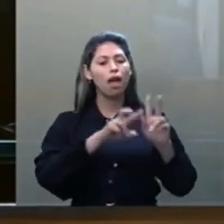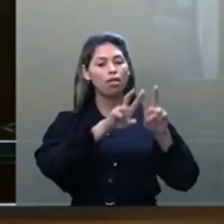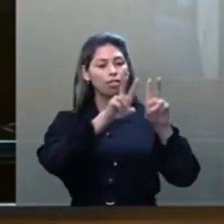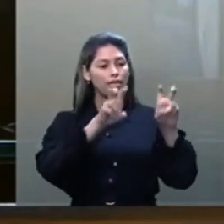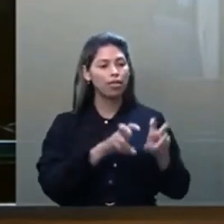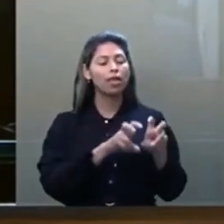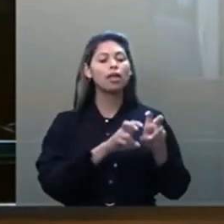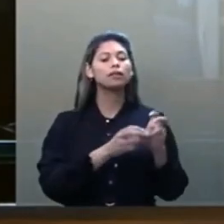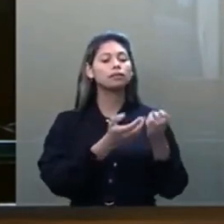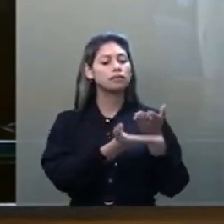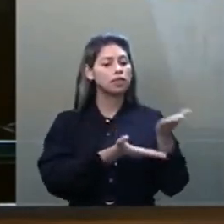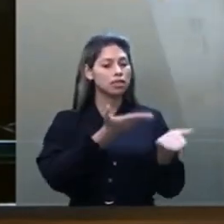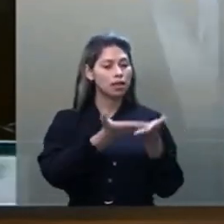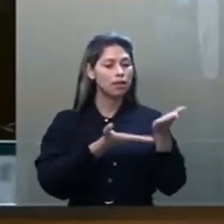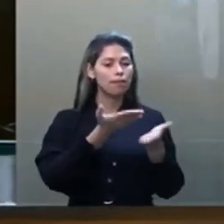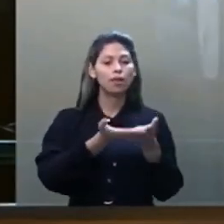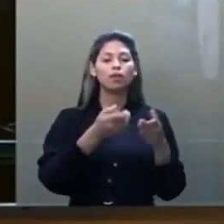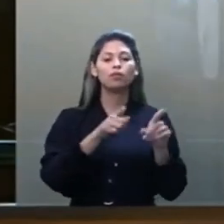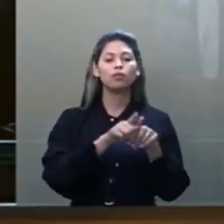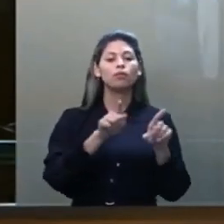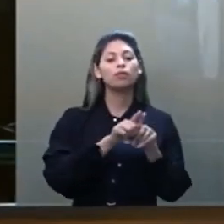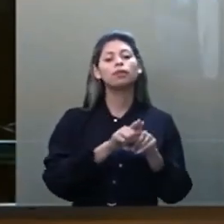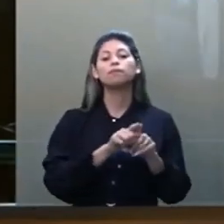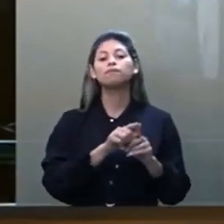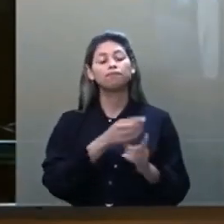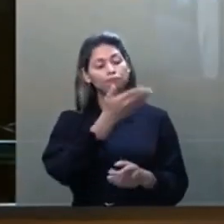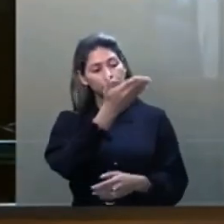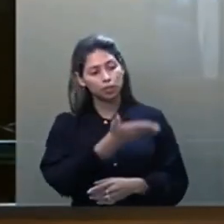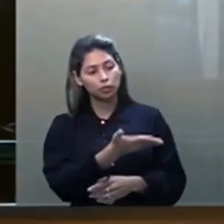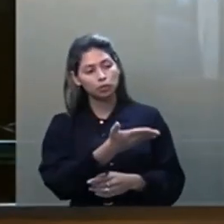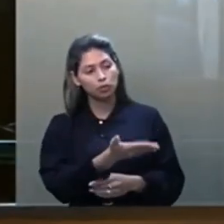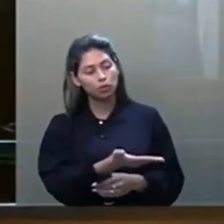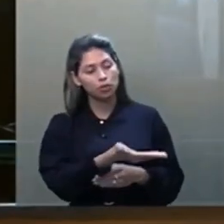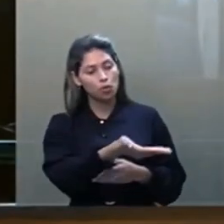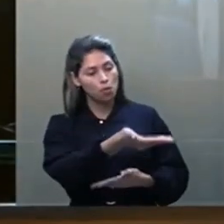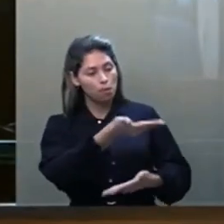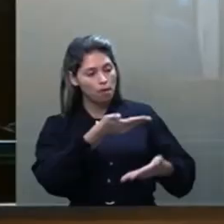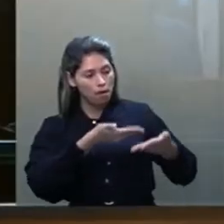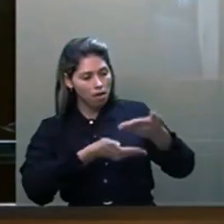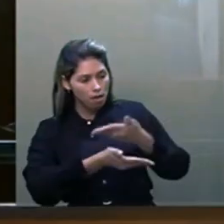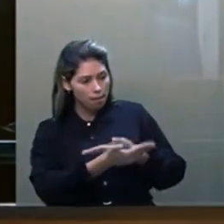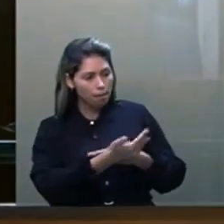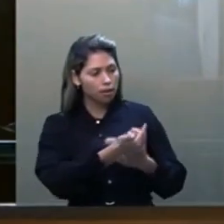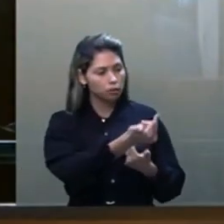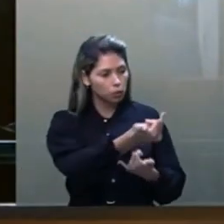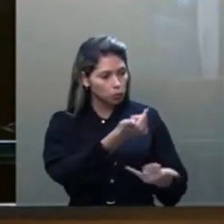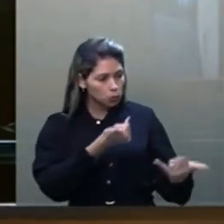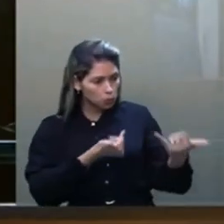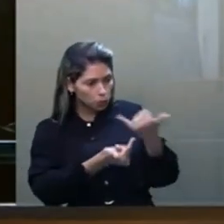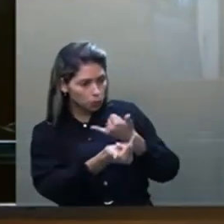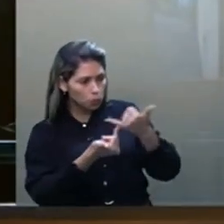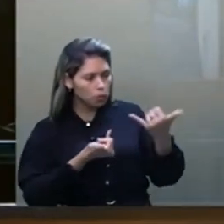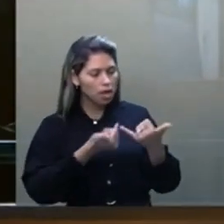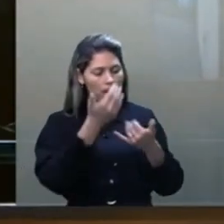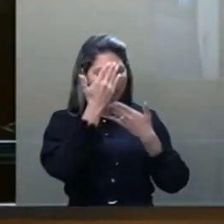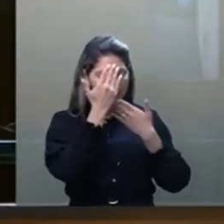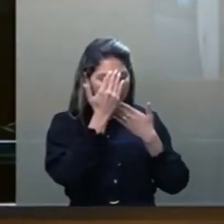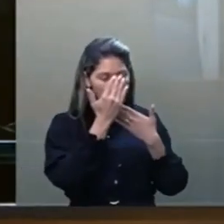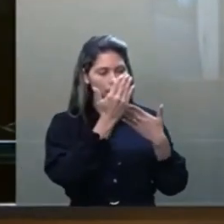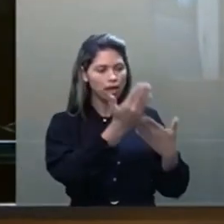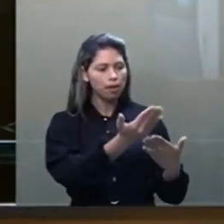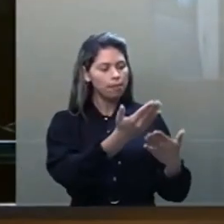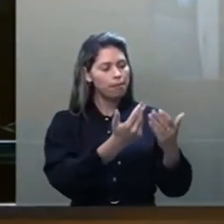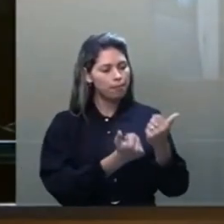momento de muita escuridão que a gente tinha ali, e você me passando informações que eu lhe agradeço muito pelo